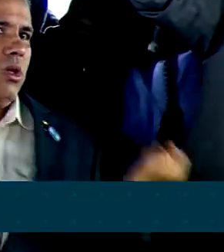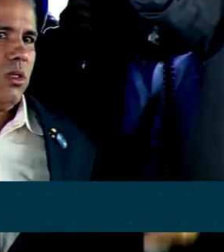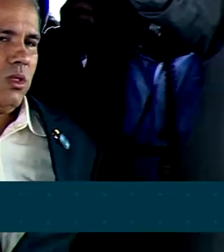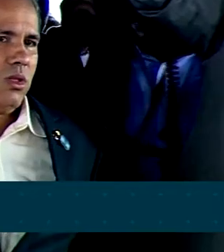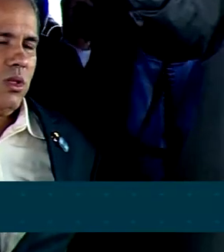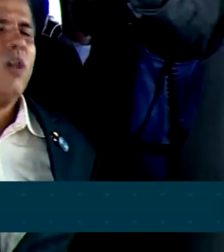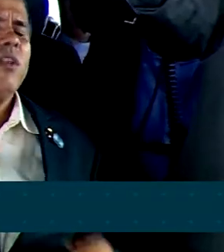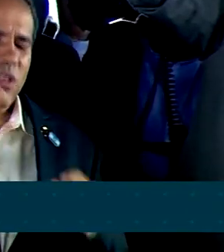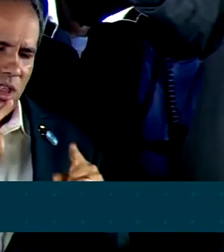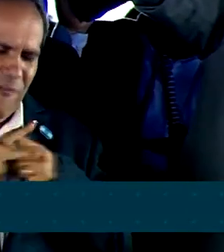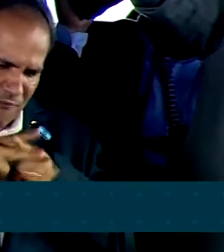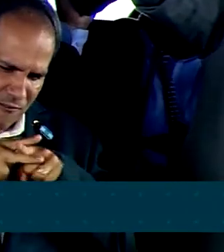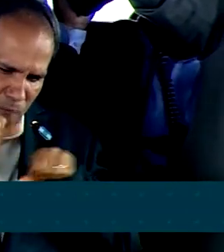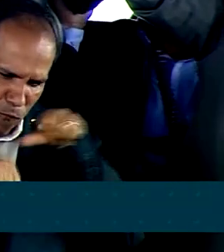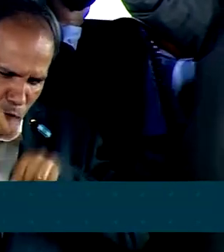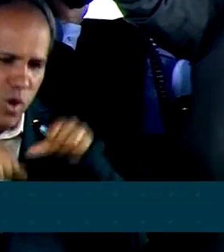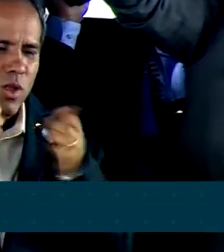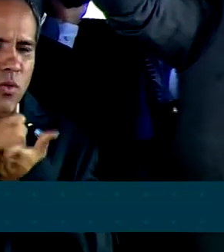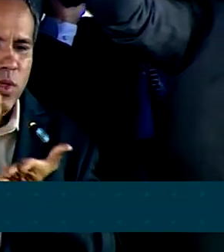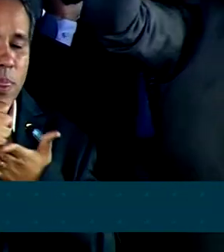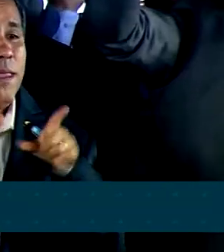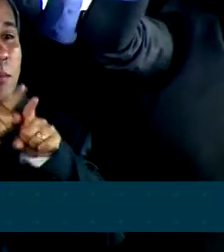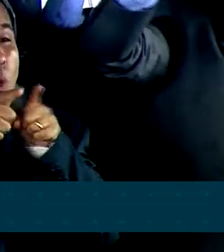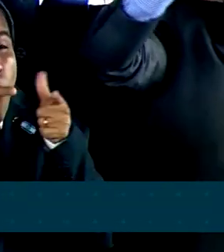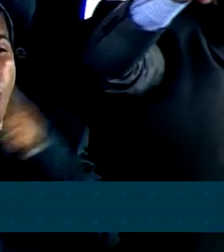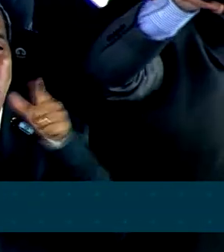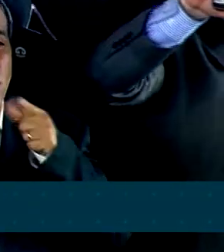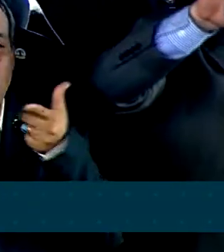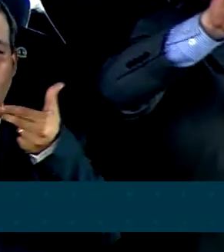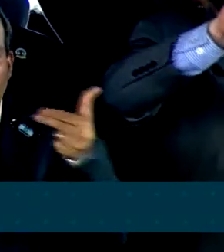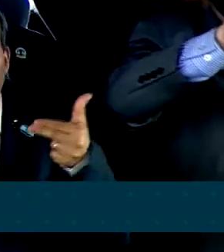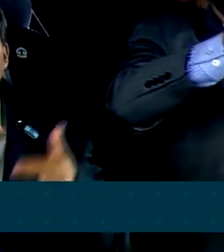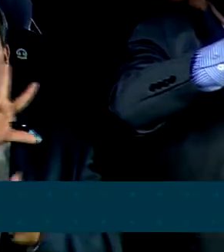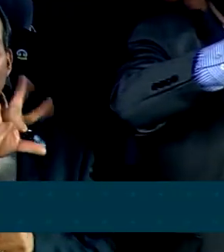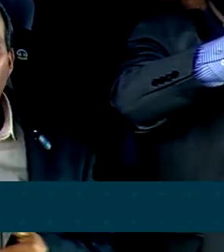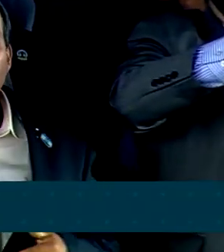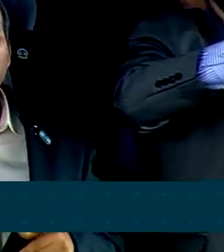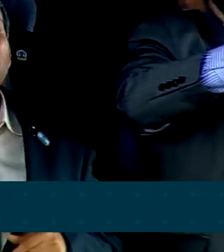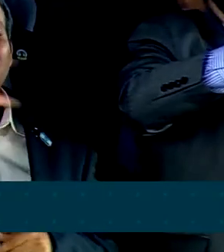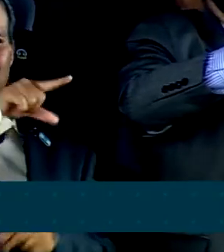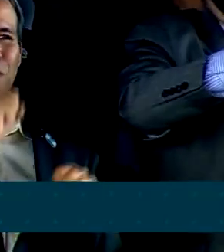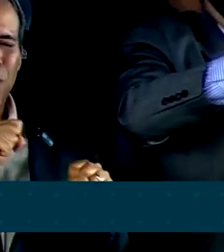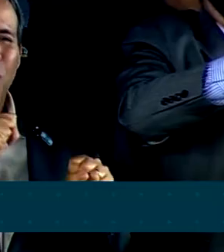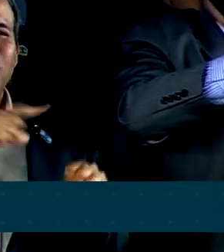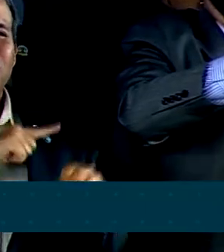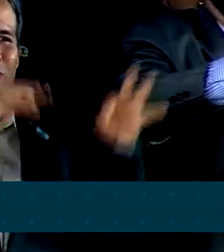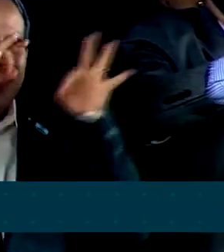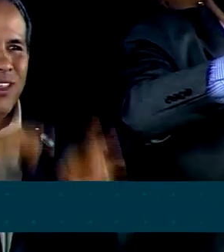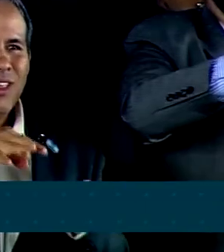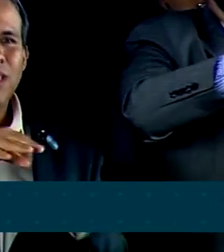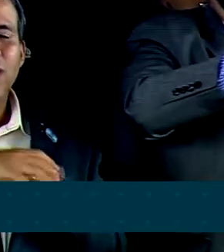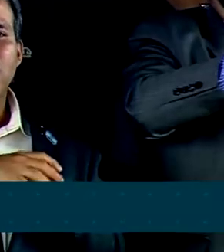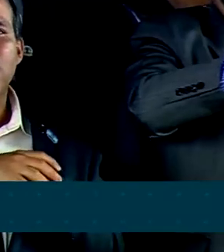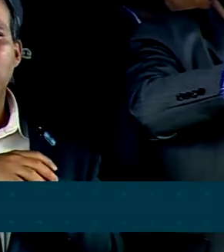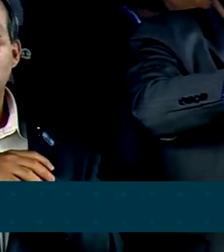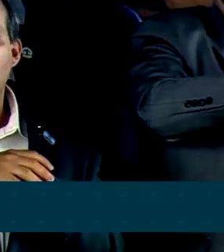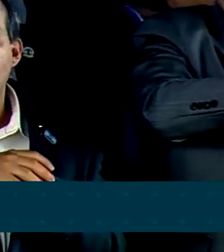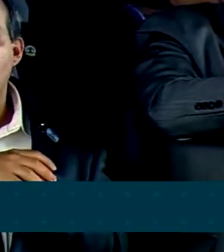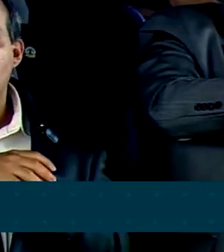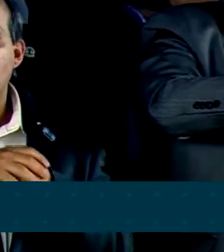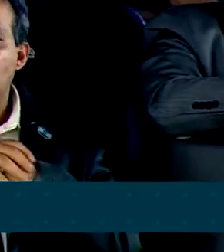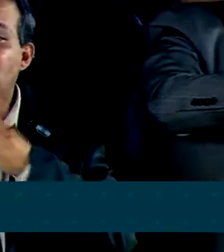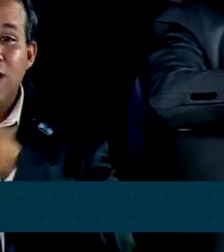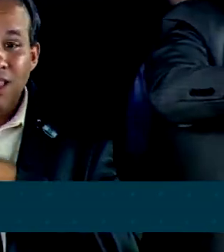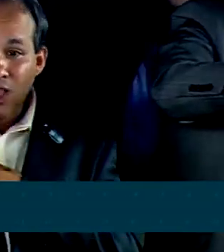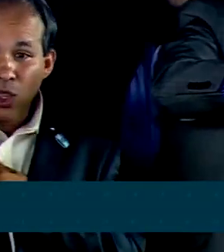sendo revistos. Outras coisas também, senhores podem ter certeza, trazendo ao conhecimento do coronel